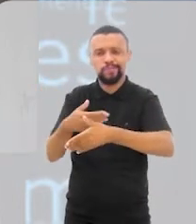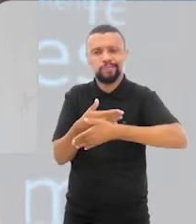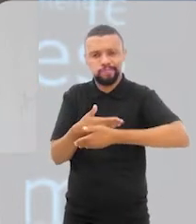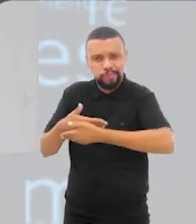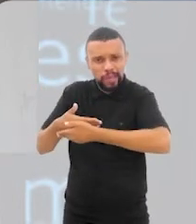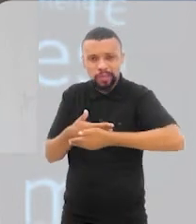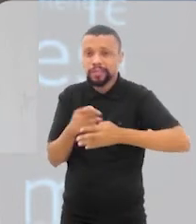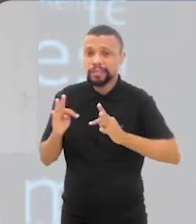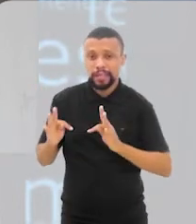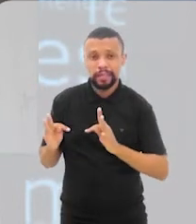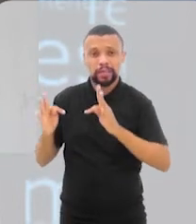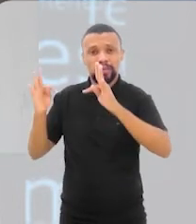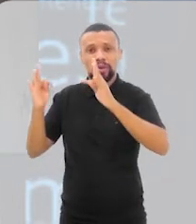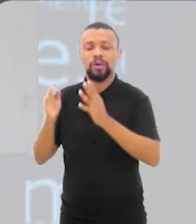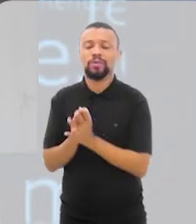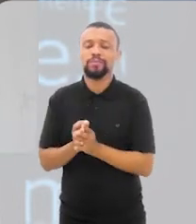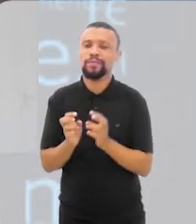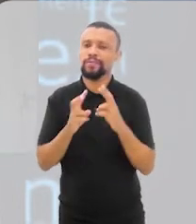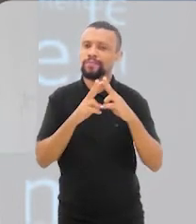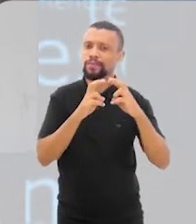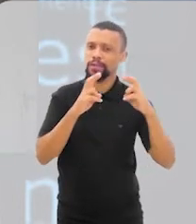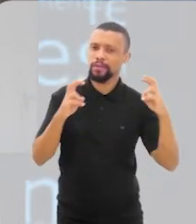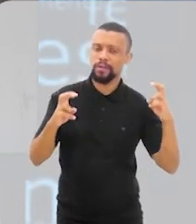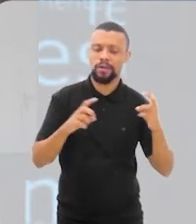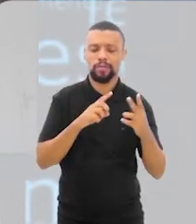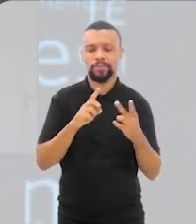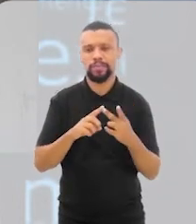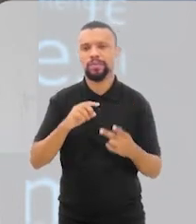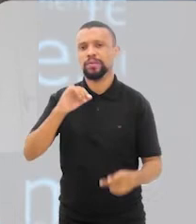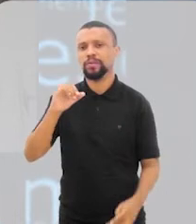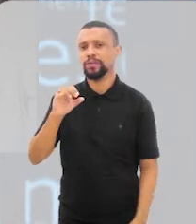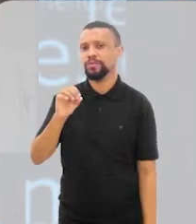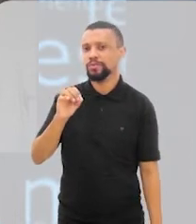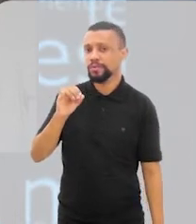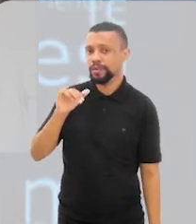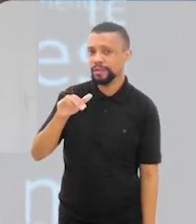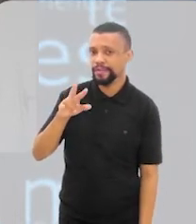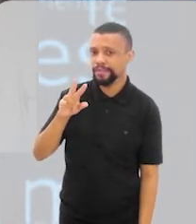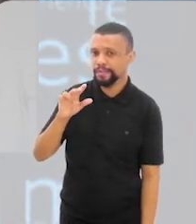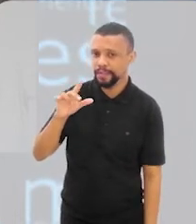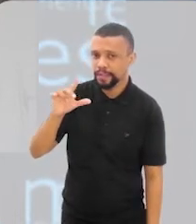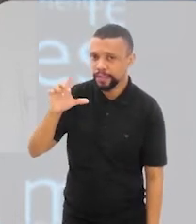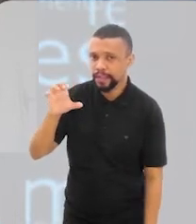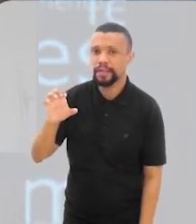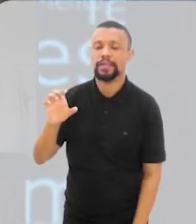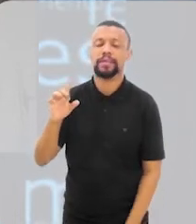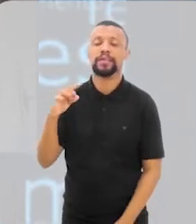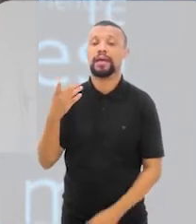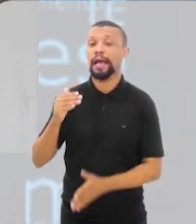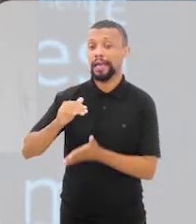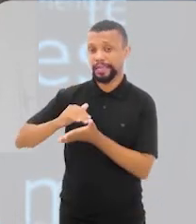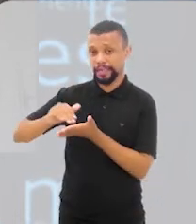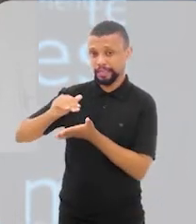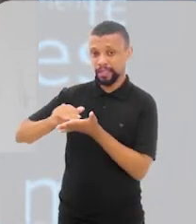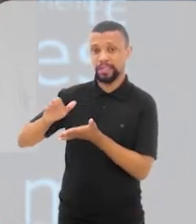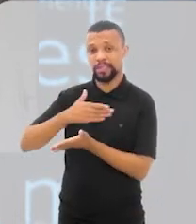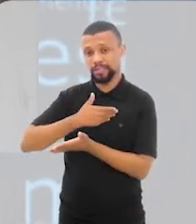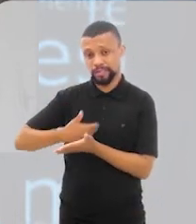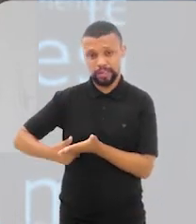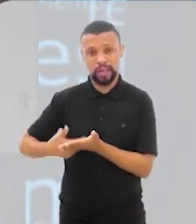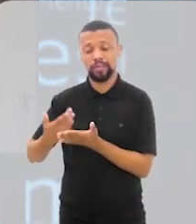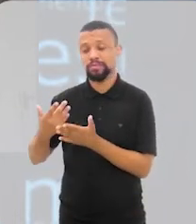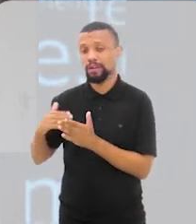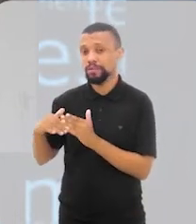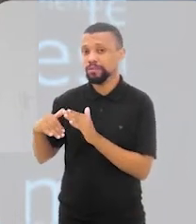principalmente, é um polo tecnológico, Joinville, enfim, algumas outras cidades. Então, a nossa Secretaria de Estado